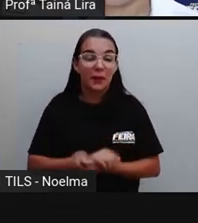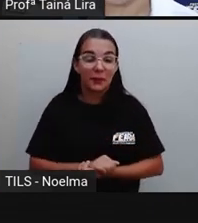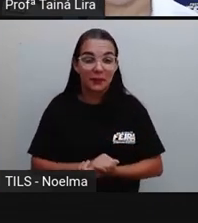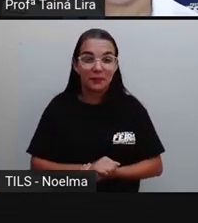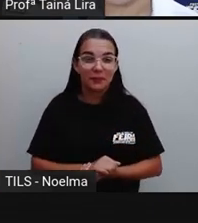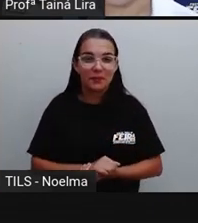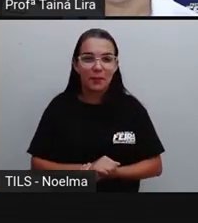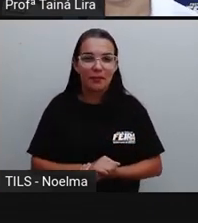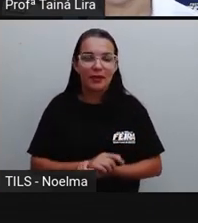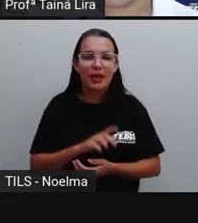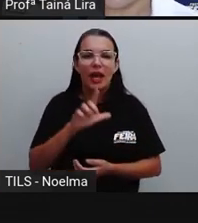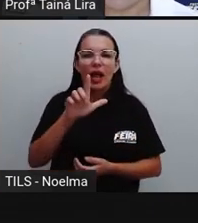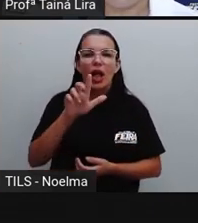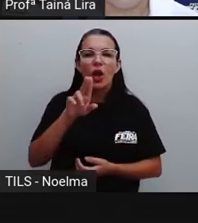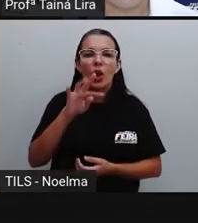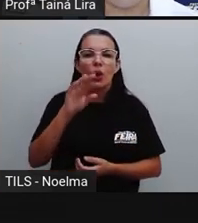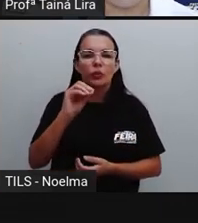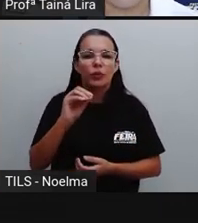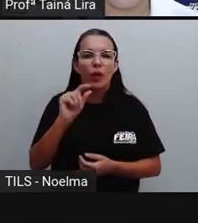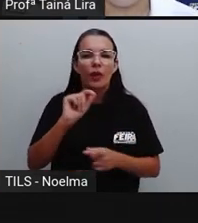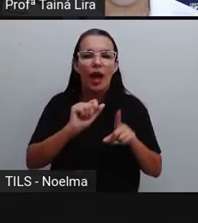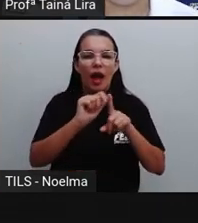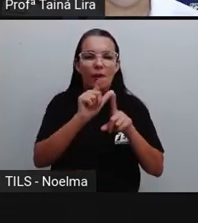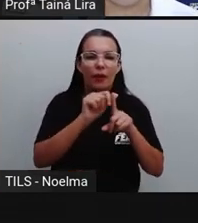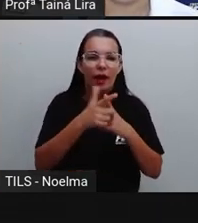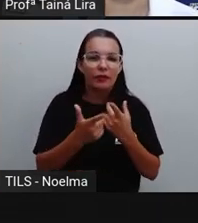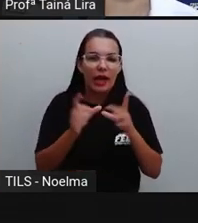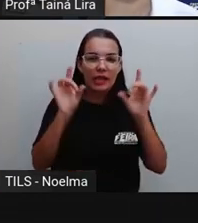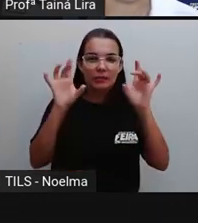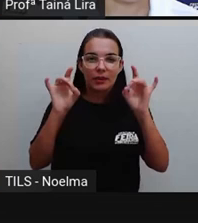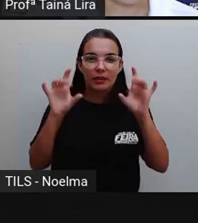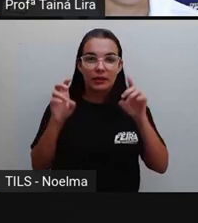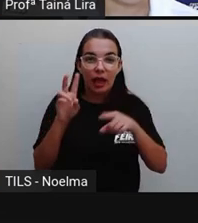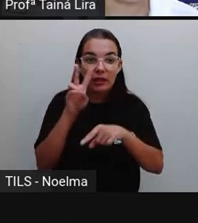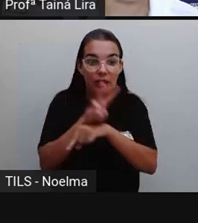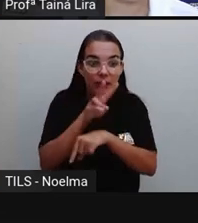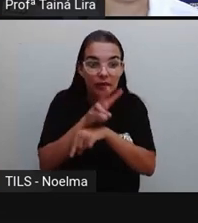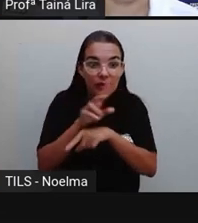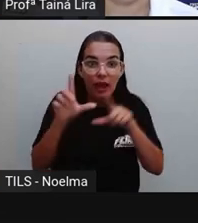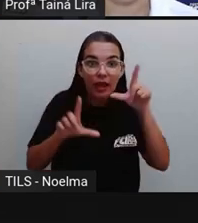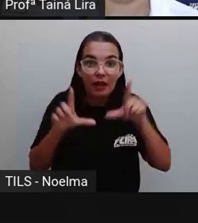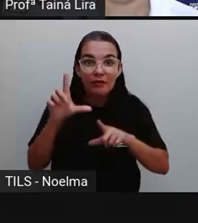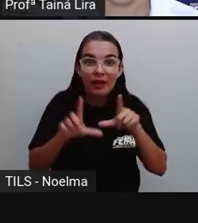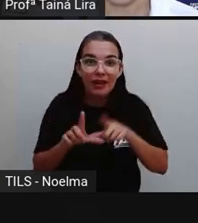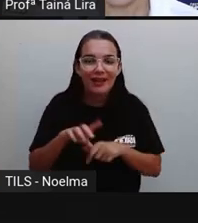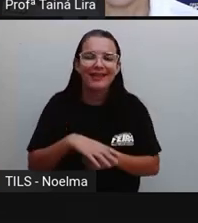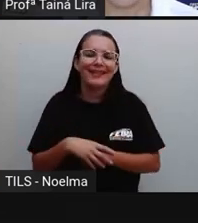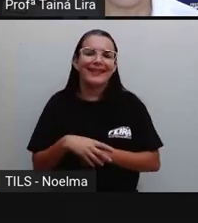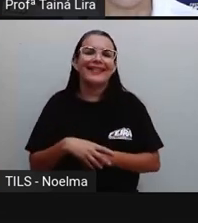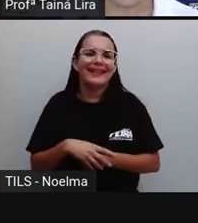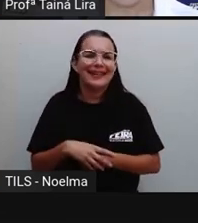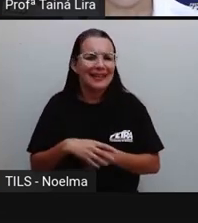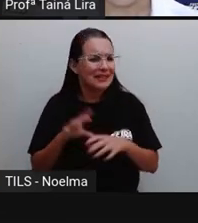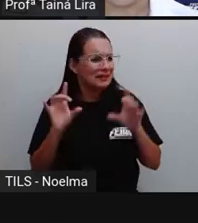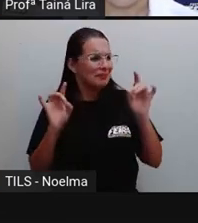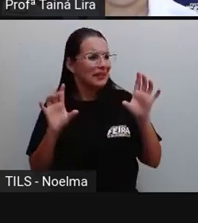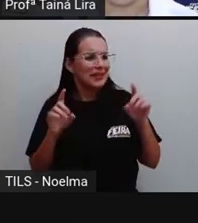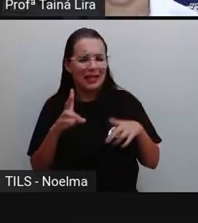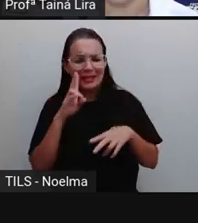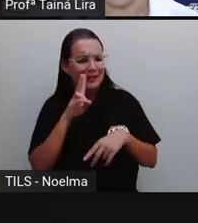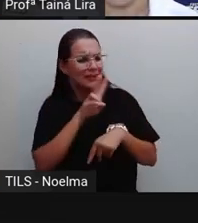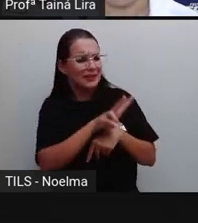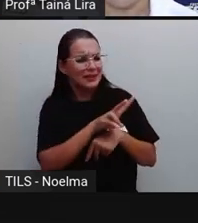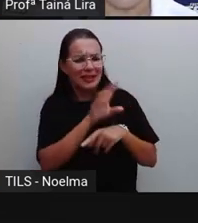A PRO trouxe algumas ali, Luto de aluguel. Especialista em assistir televisão. Olha lá. Especialista em assistir